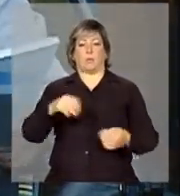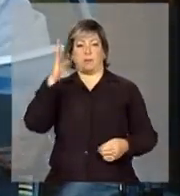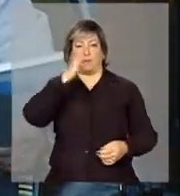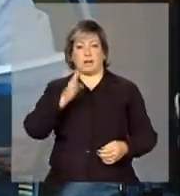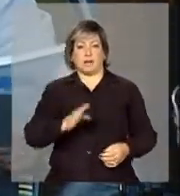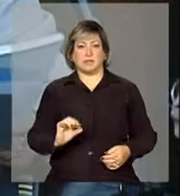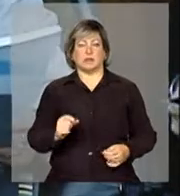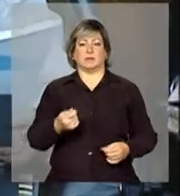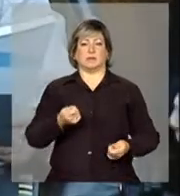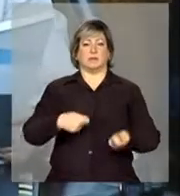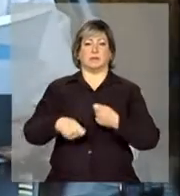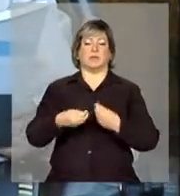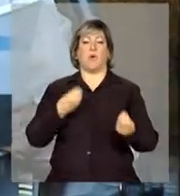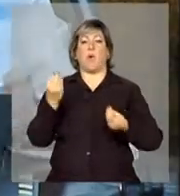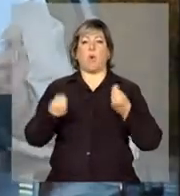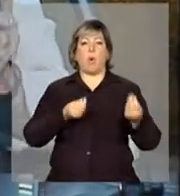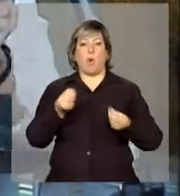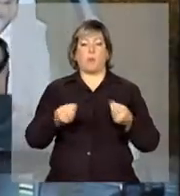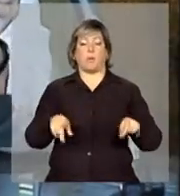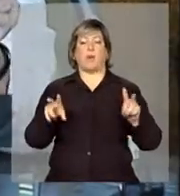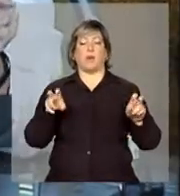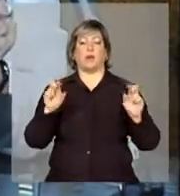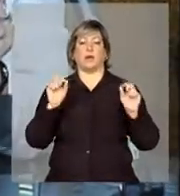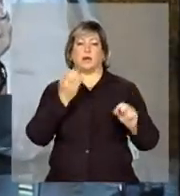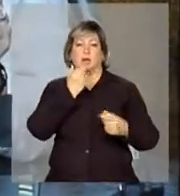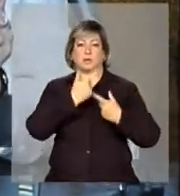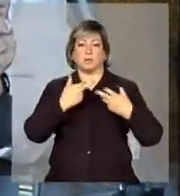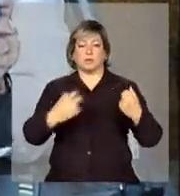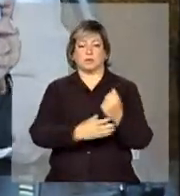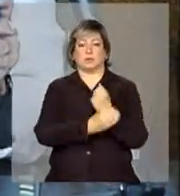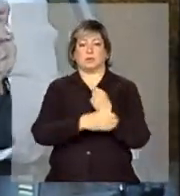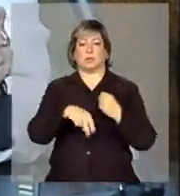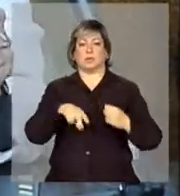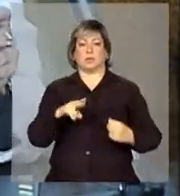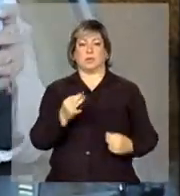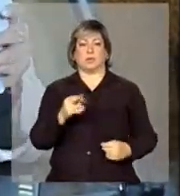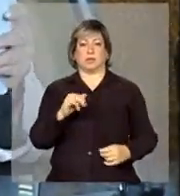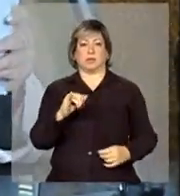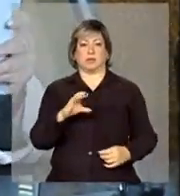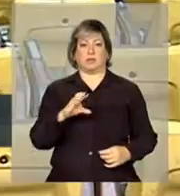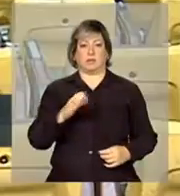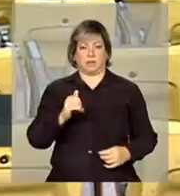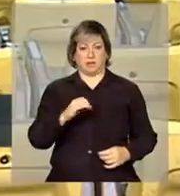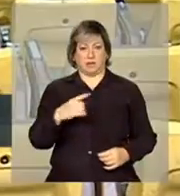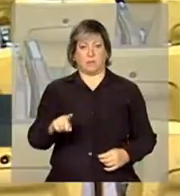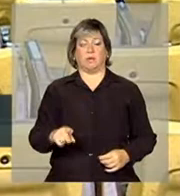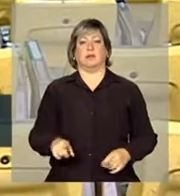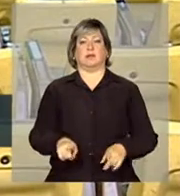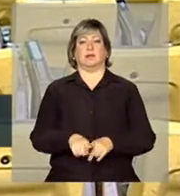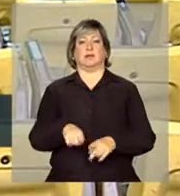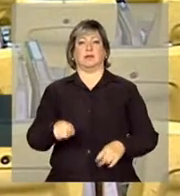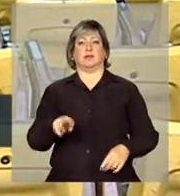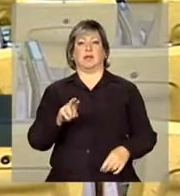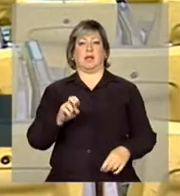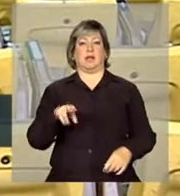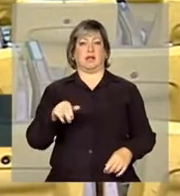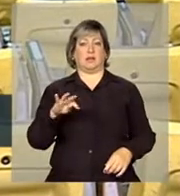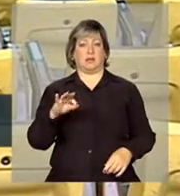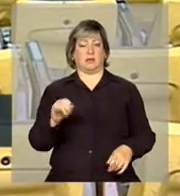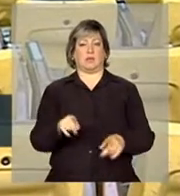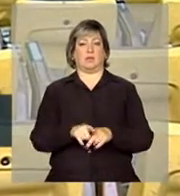repercussões na segurança alimentar e nutricional. E a autoria é exatamente do conselheiro Renato Maluf, junto com Juliana Esperanza,